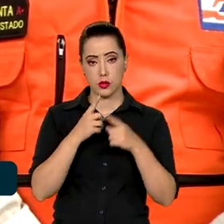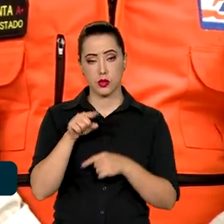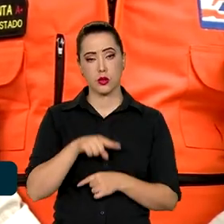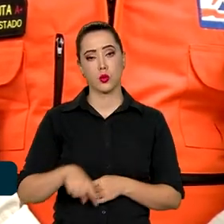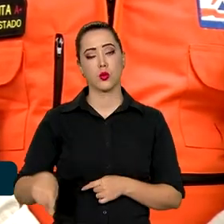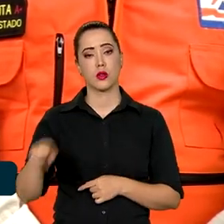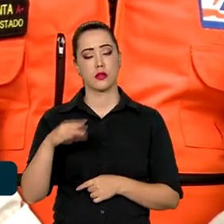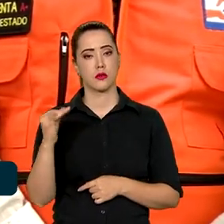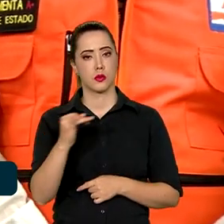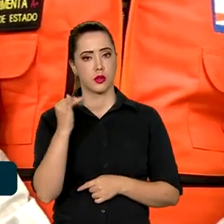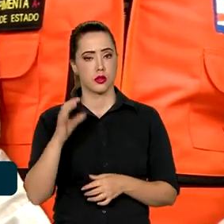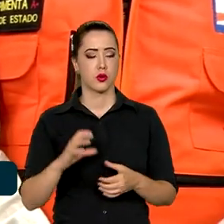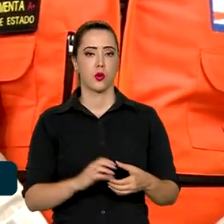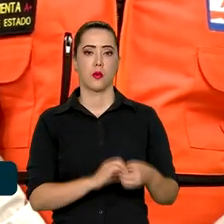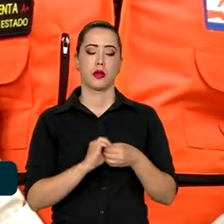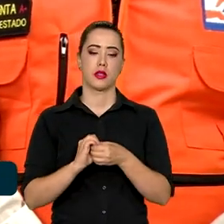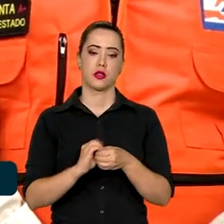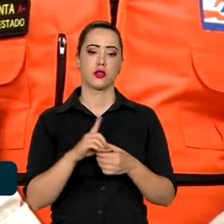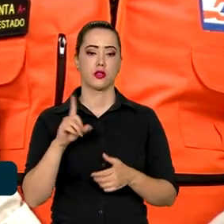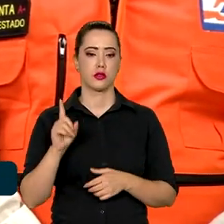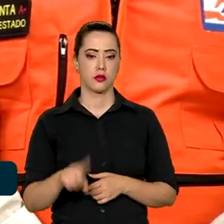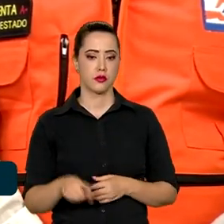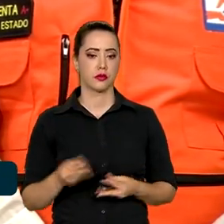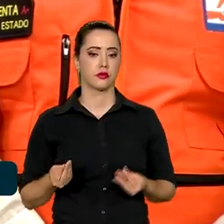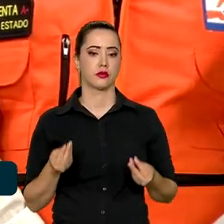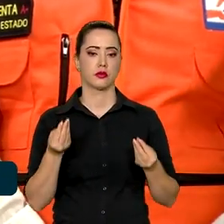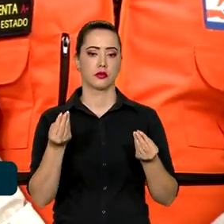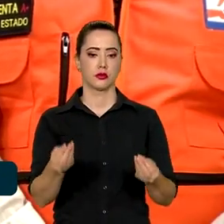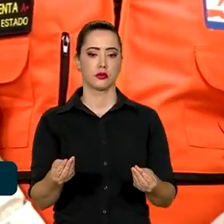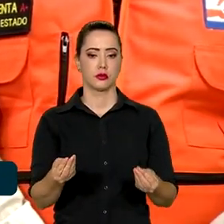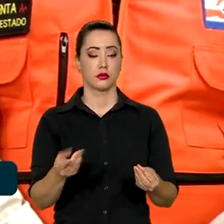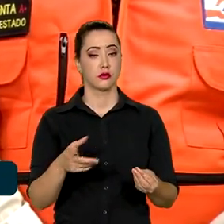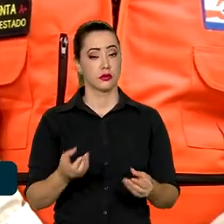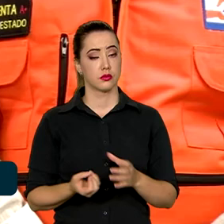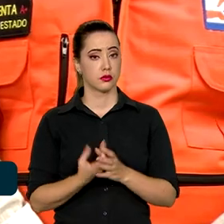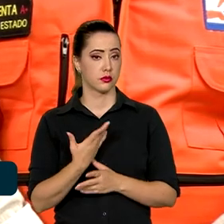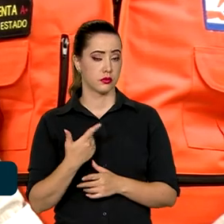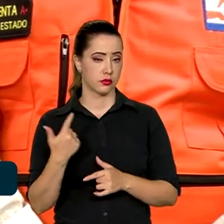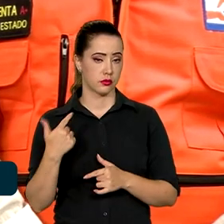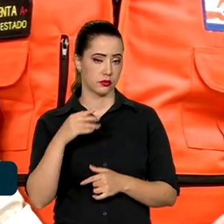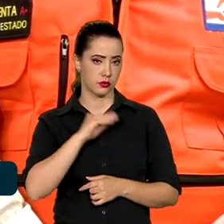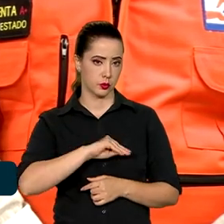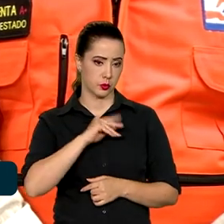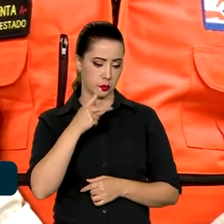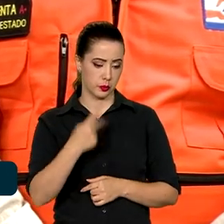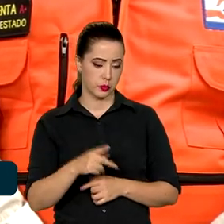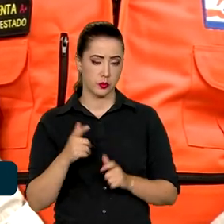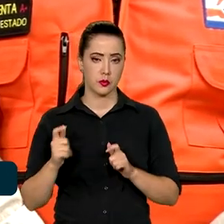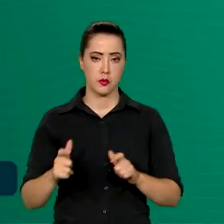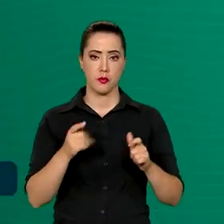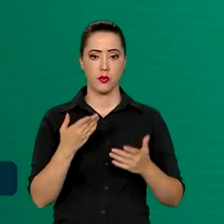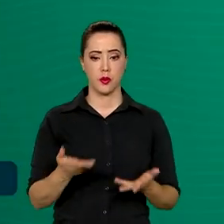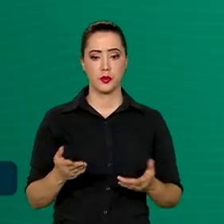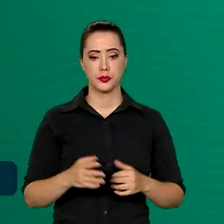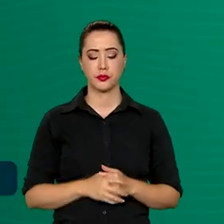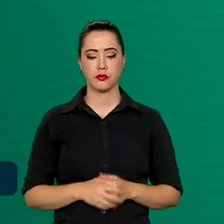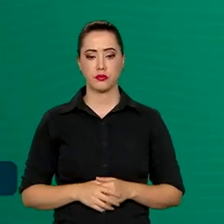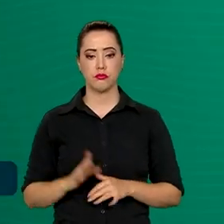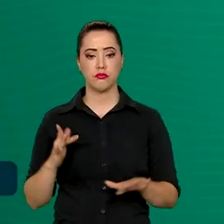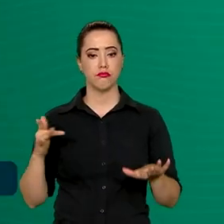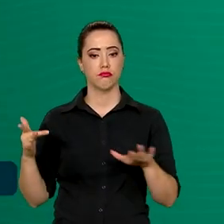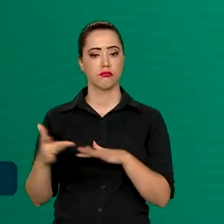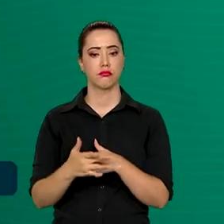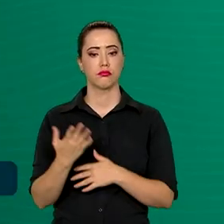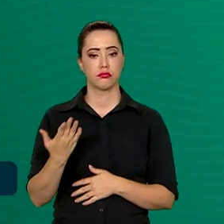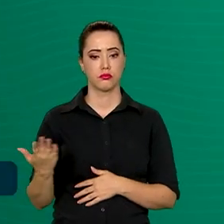grandes cooperativas que são empregadoras e que geram renda nessa região aqui. Pelas redes